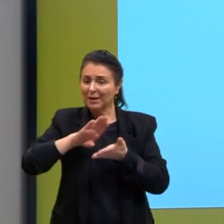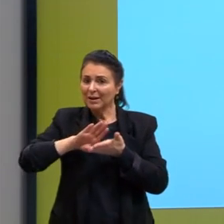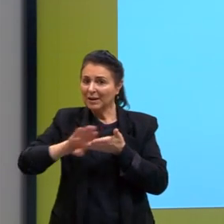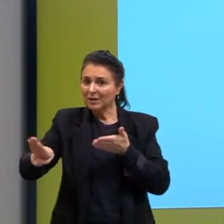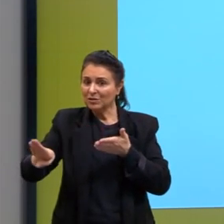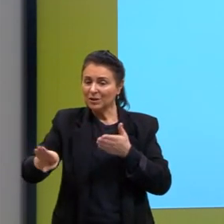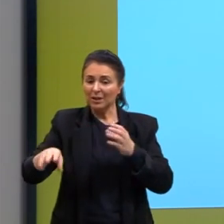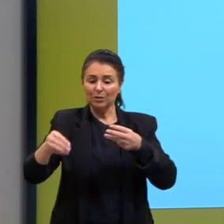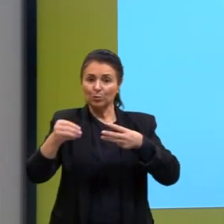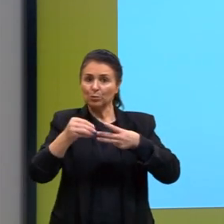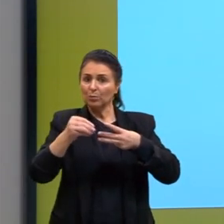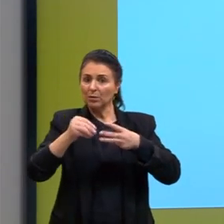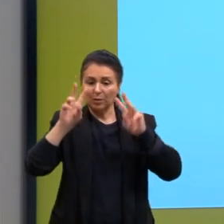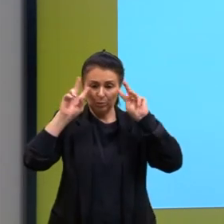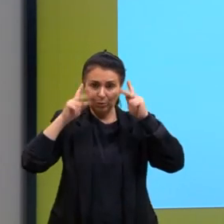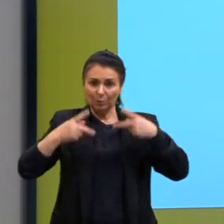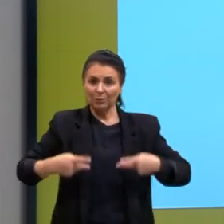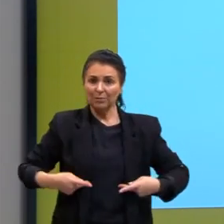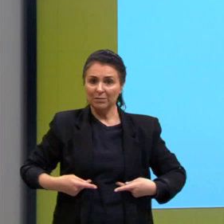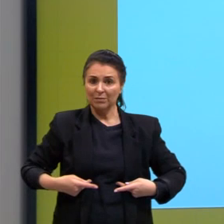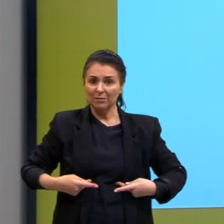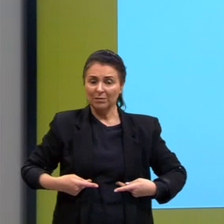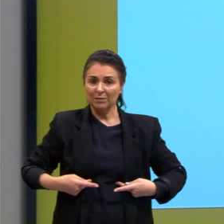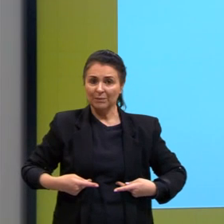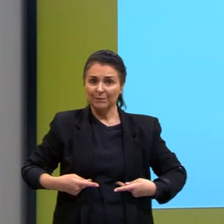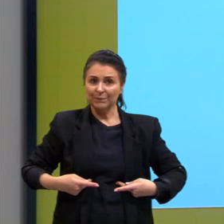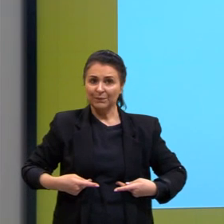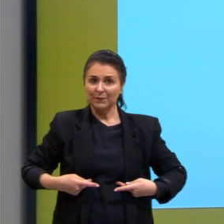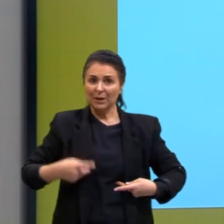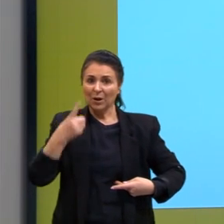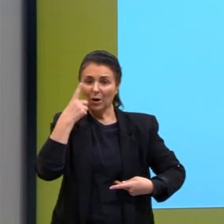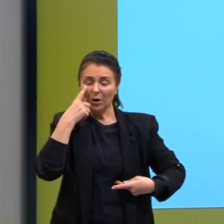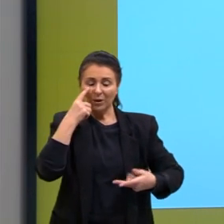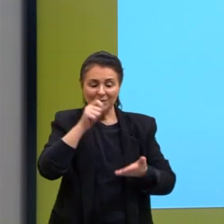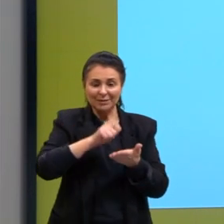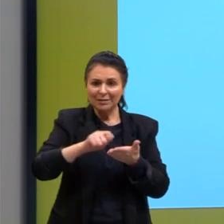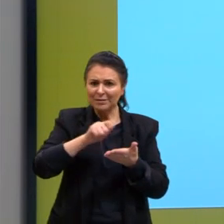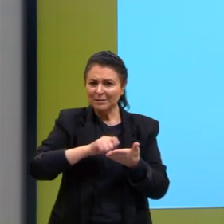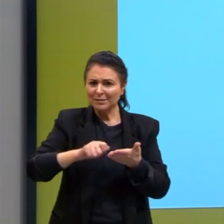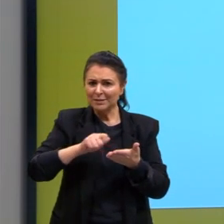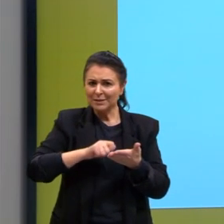de uma célula humana, certo? Vamos ver onde é que está escrito aqui.